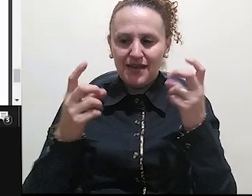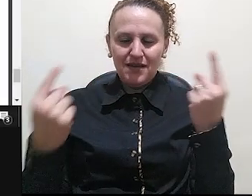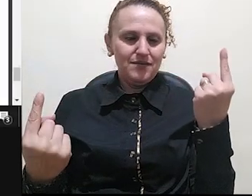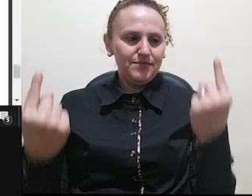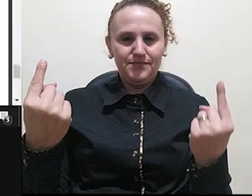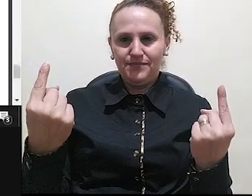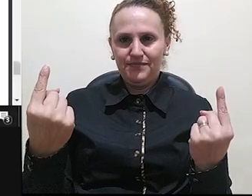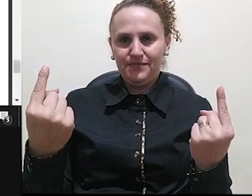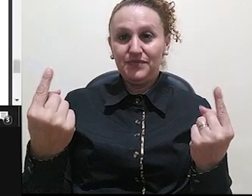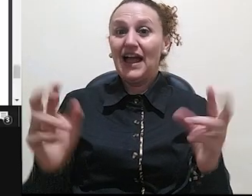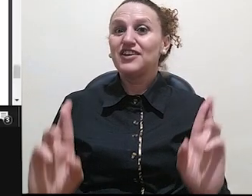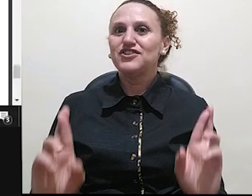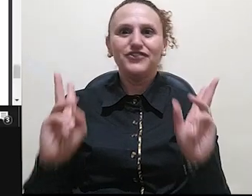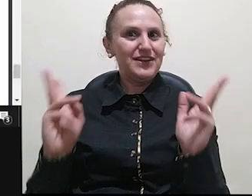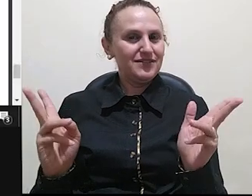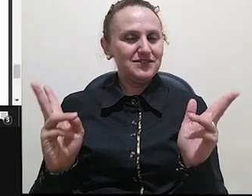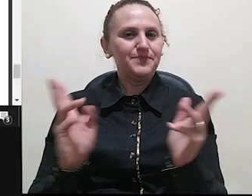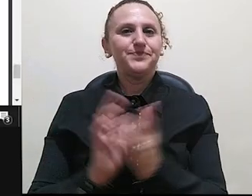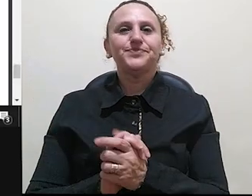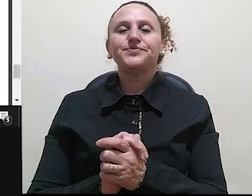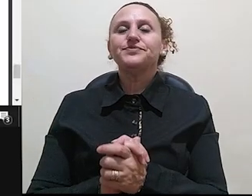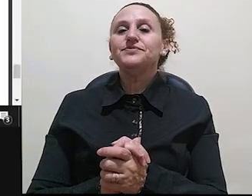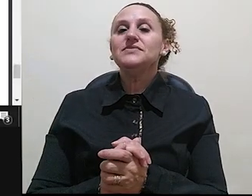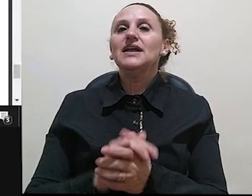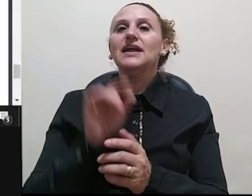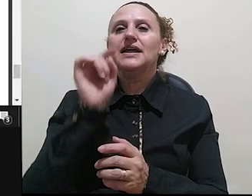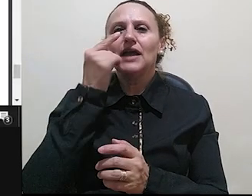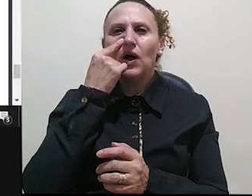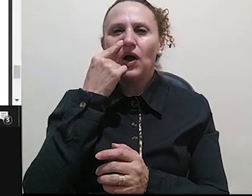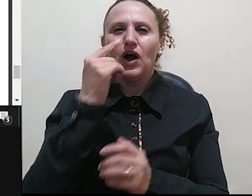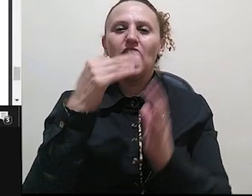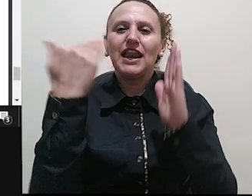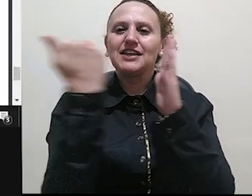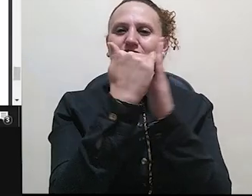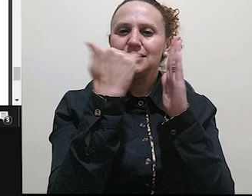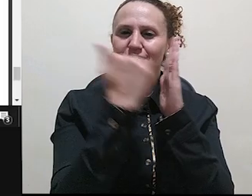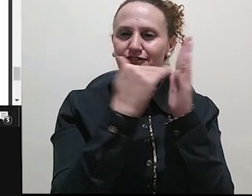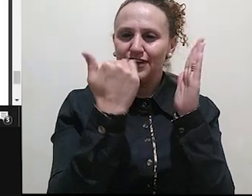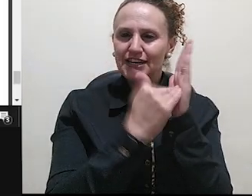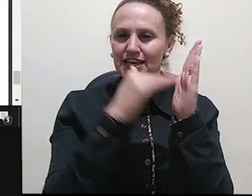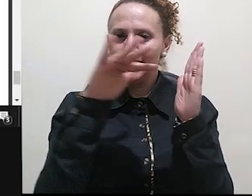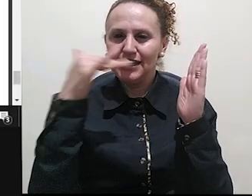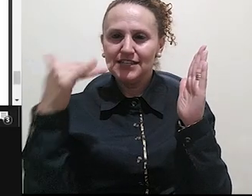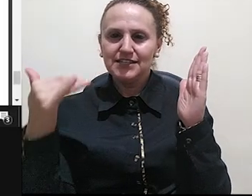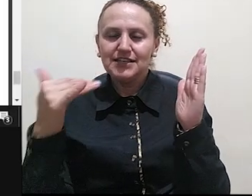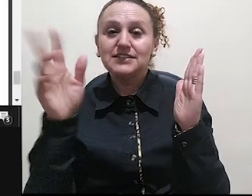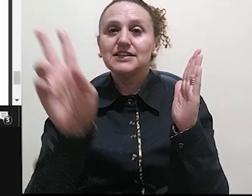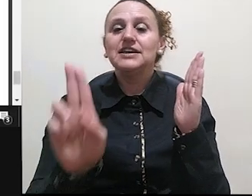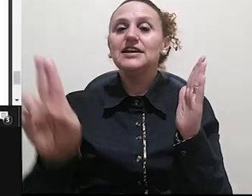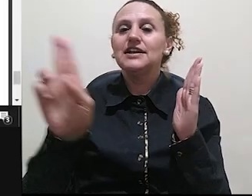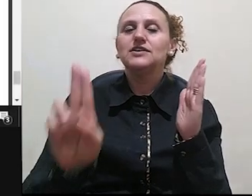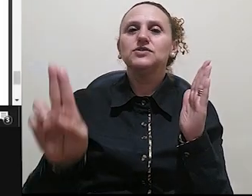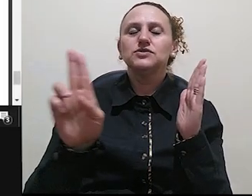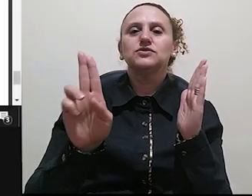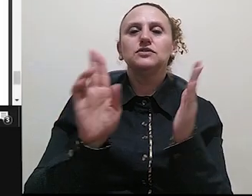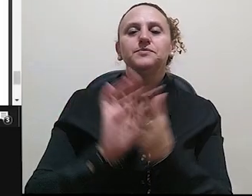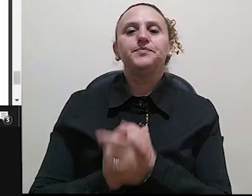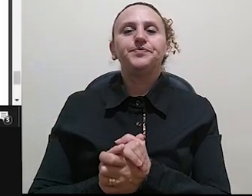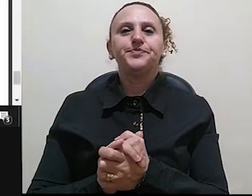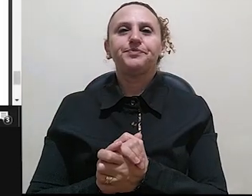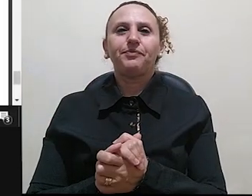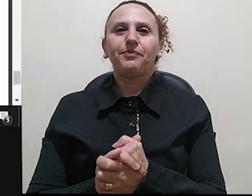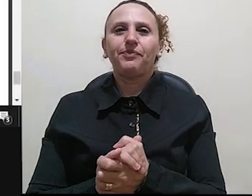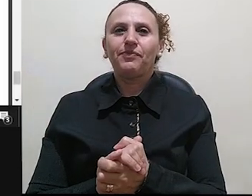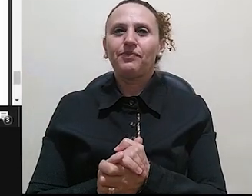E aqui as referências que ele utilizou no corpo do texto para fazer a resenha. Aqui está a